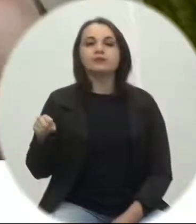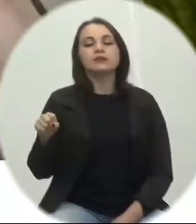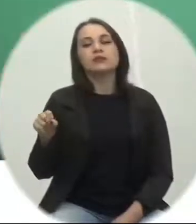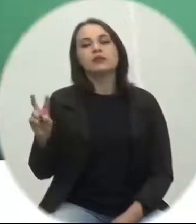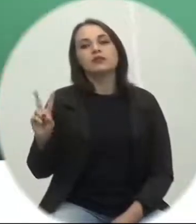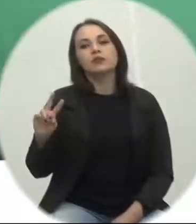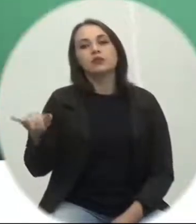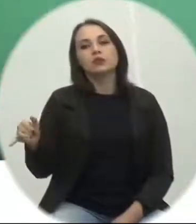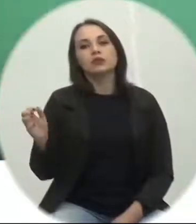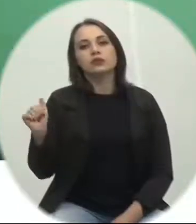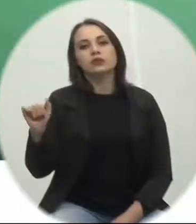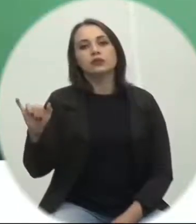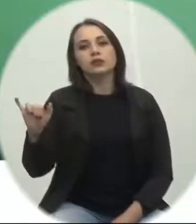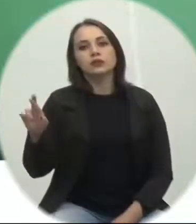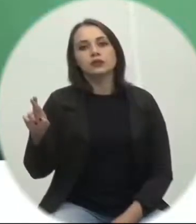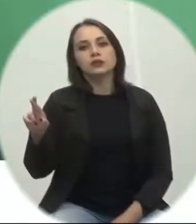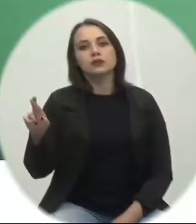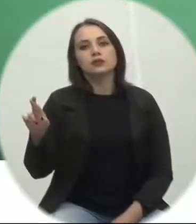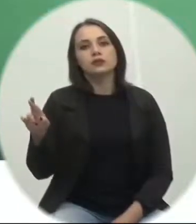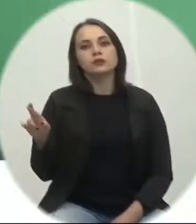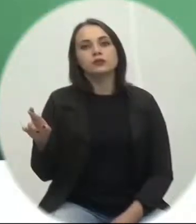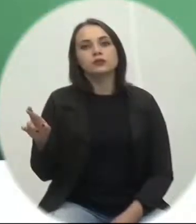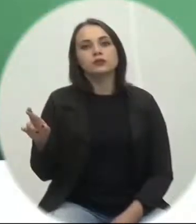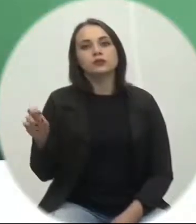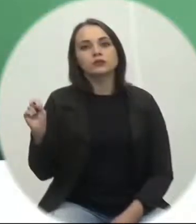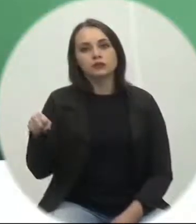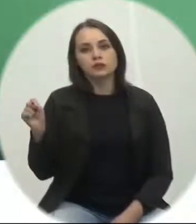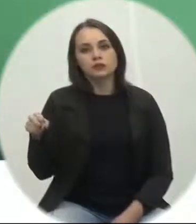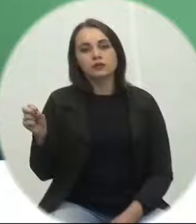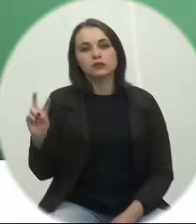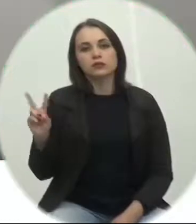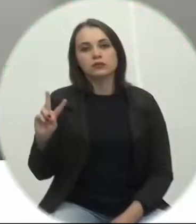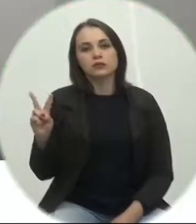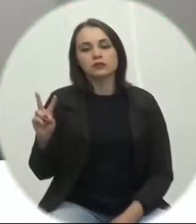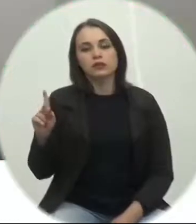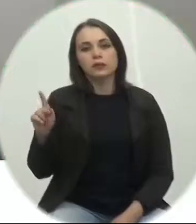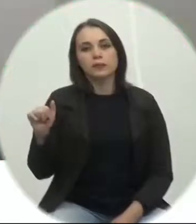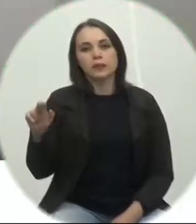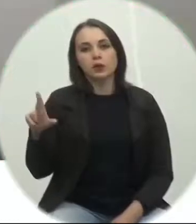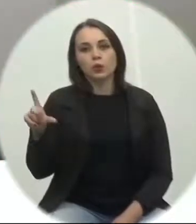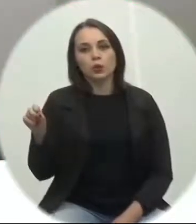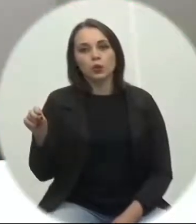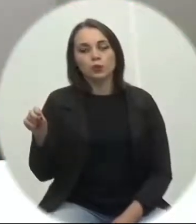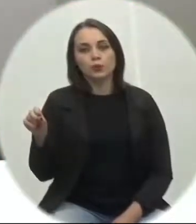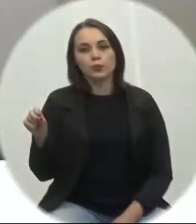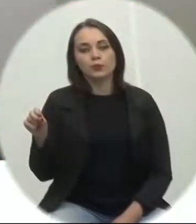favor, vereador Jair Alexandre. Favorável. favor, vereador Paulo Ferrarese.